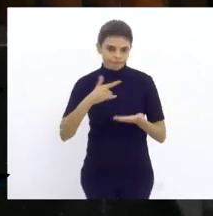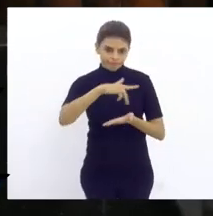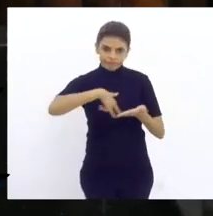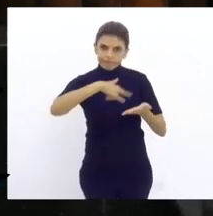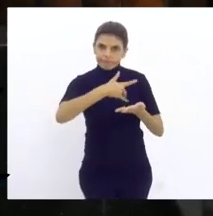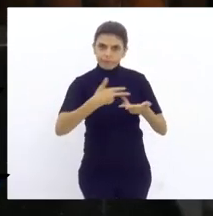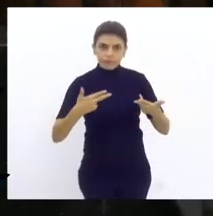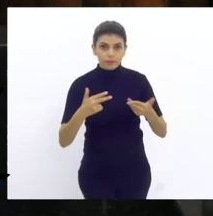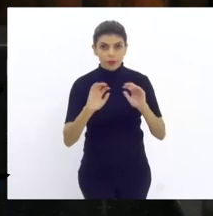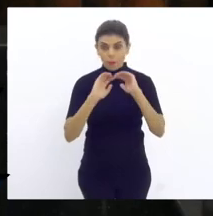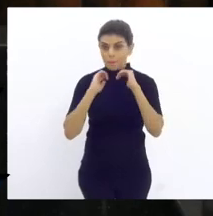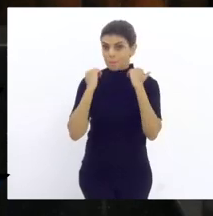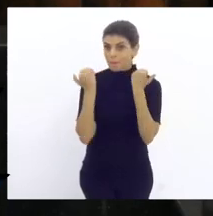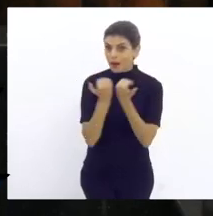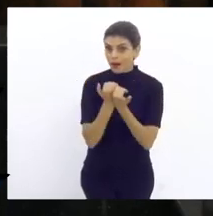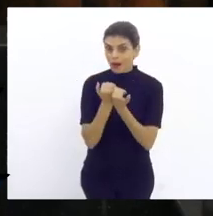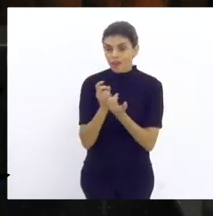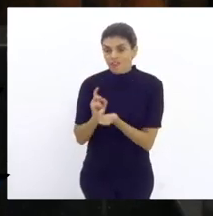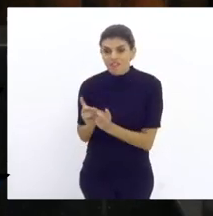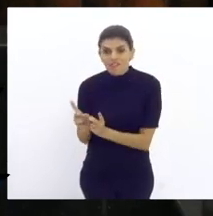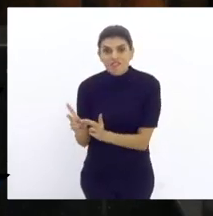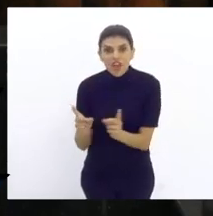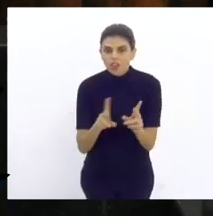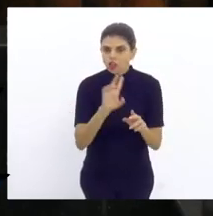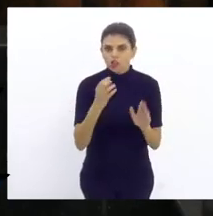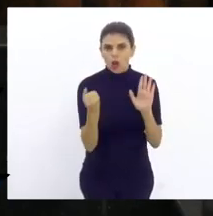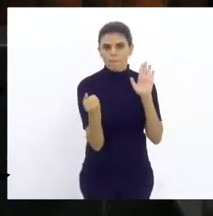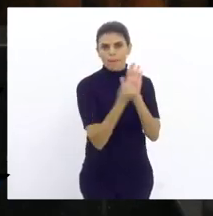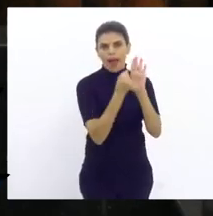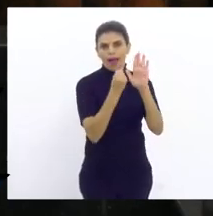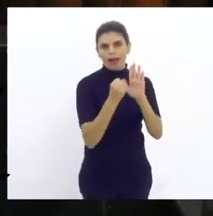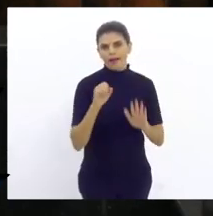no Maracanã só vende um tipo de bebida, só a Brahma que vende lá.